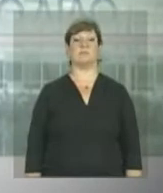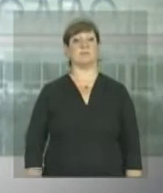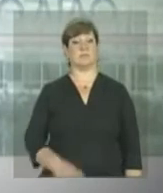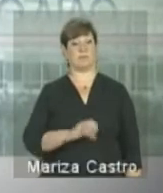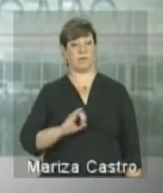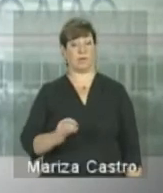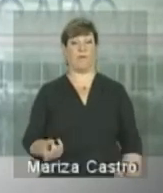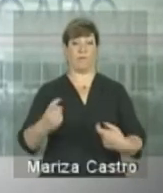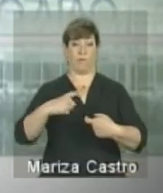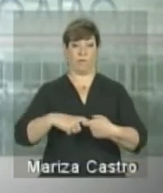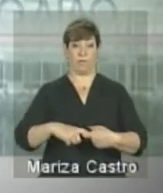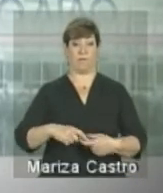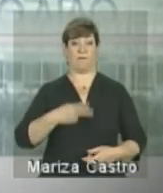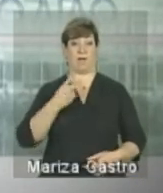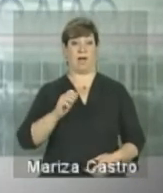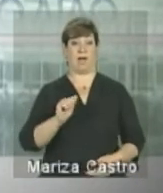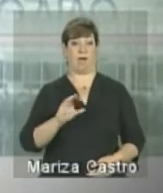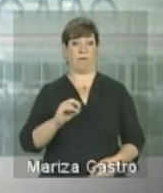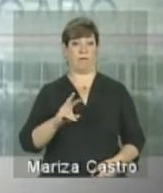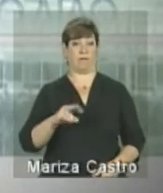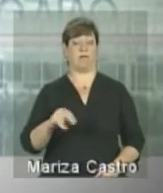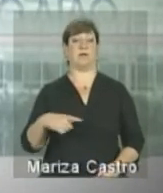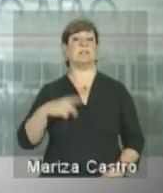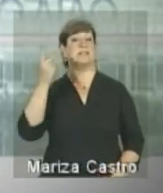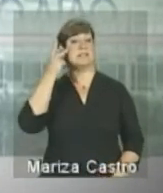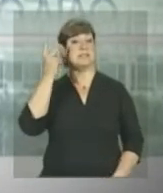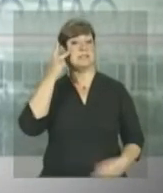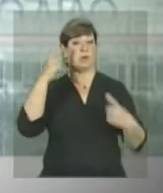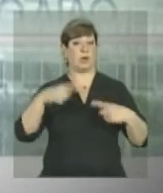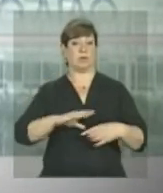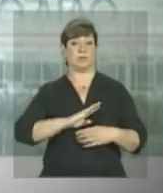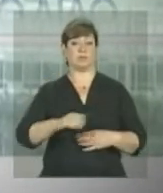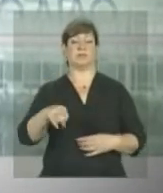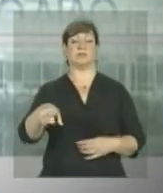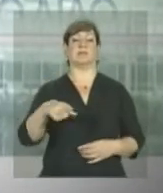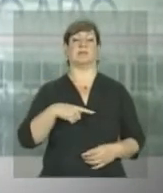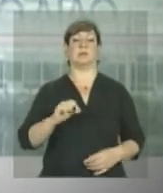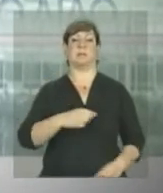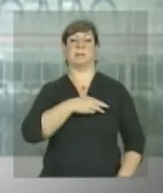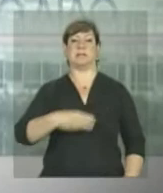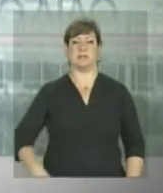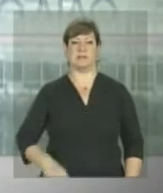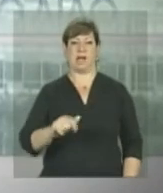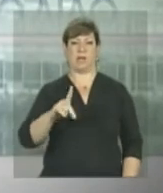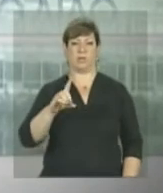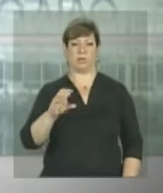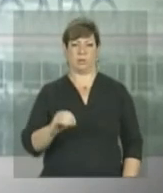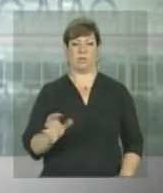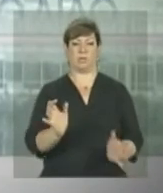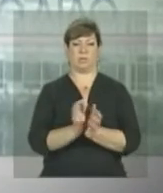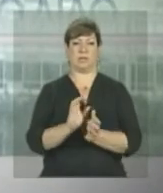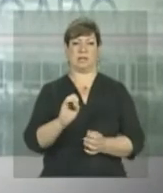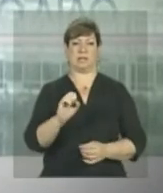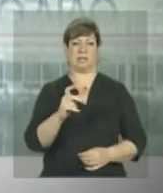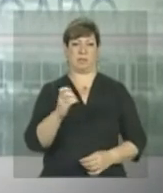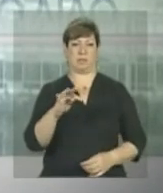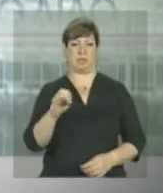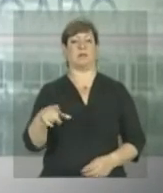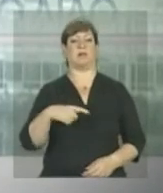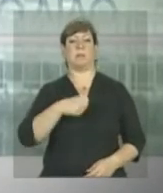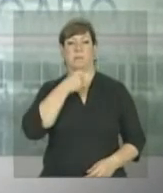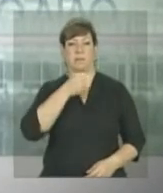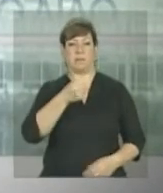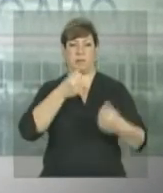Olá, voltamos a falar ao vivo de São Paulo, onde o ministro do esporte, Aldo Rebelo, participou agora há pouco de uma entrevista